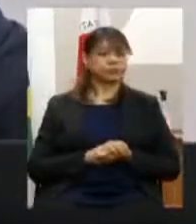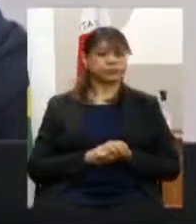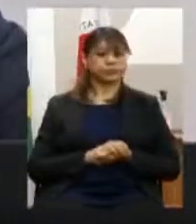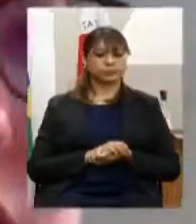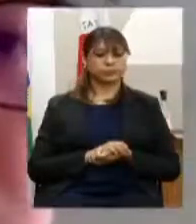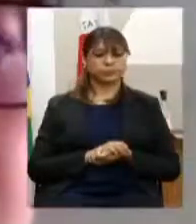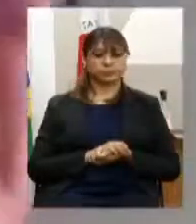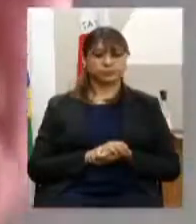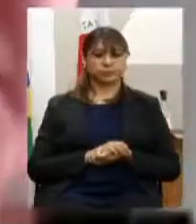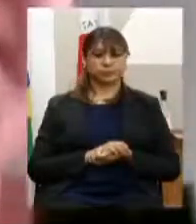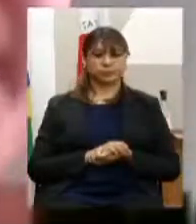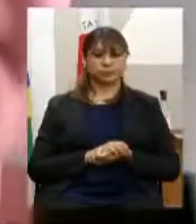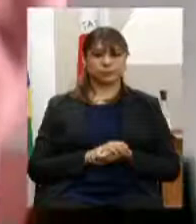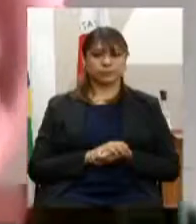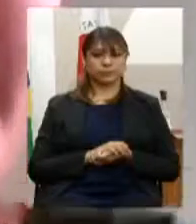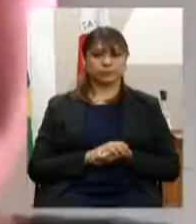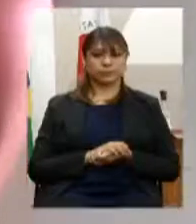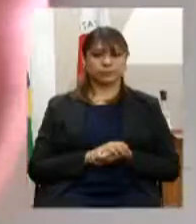assim está bom